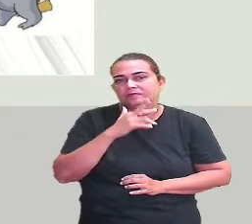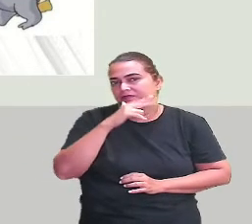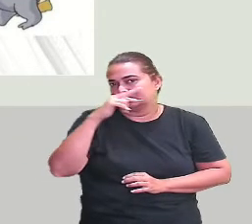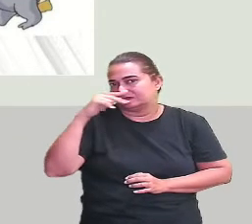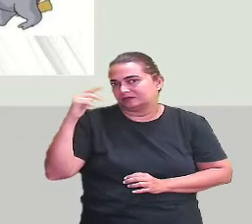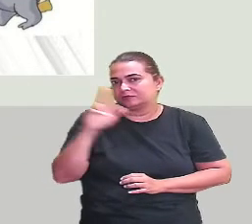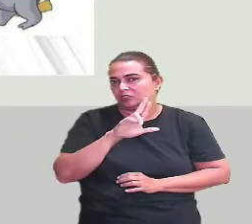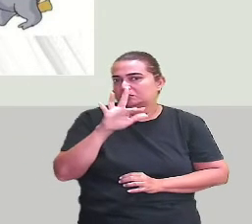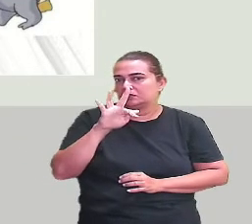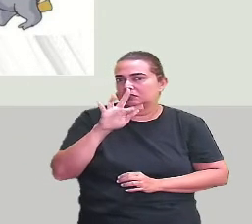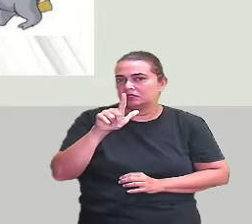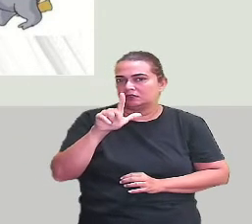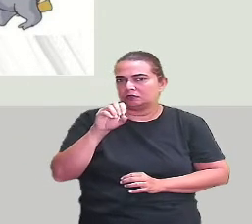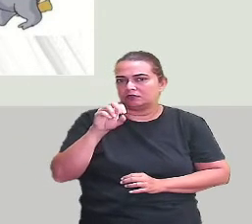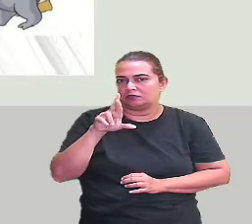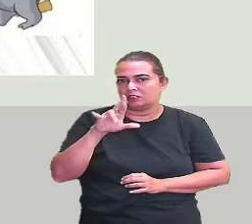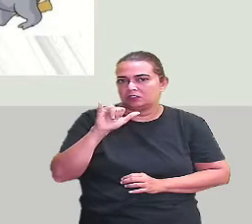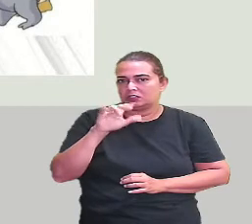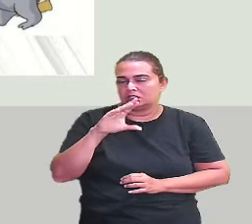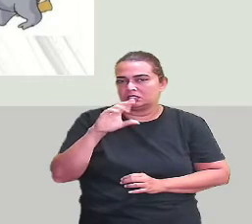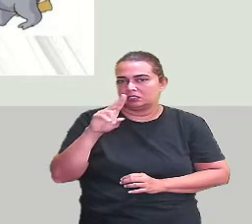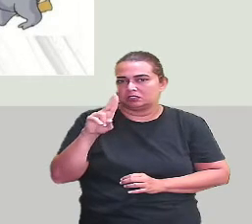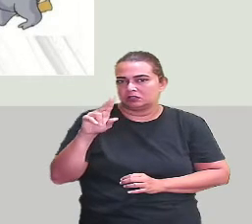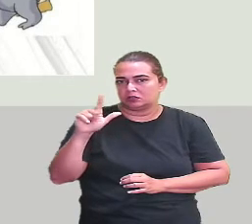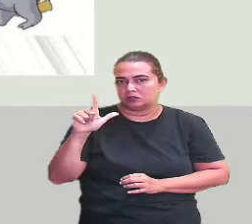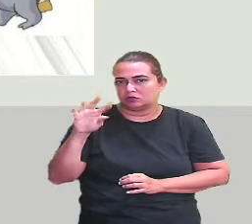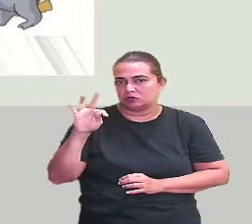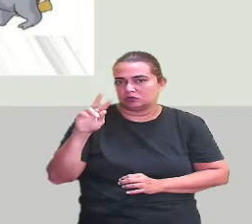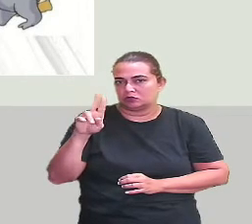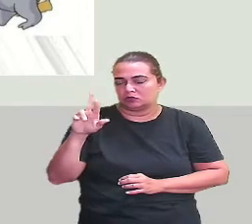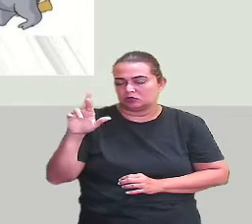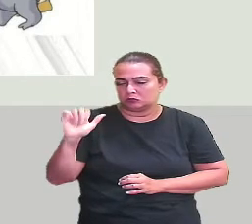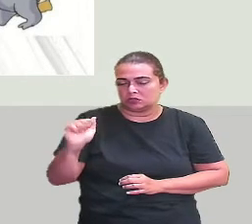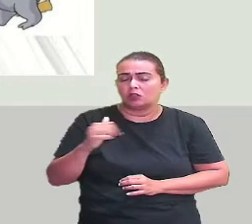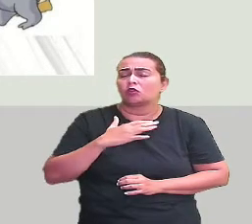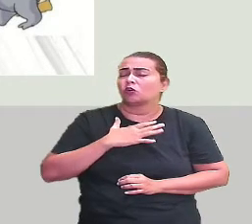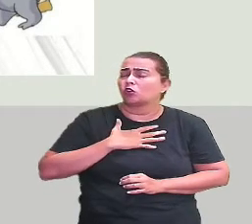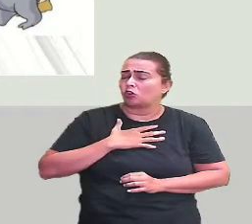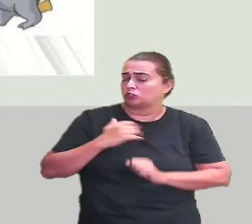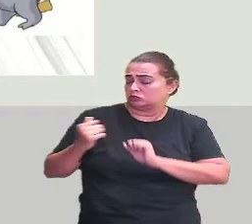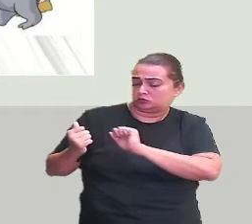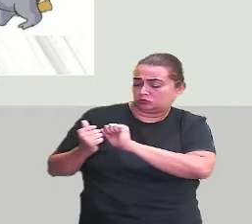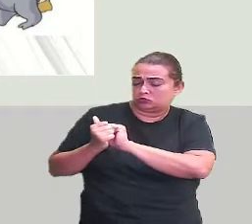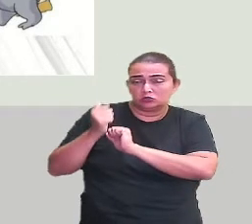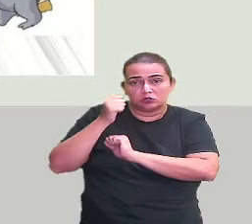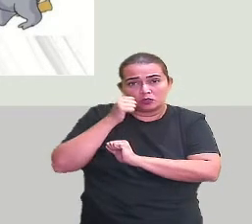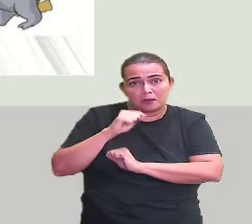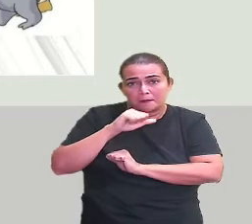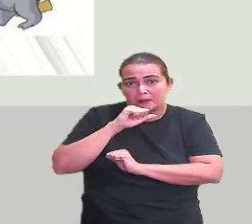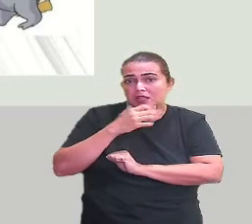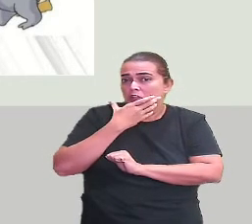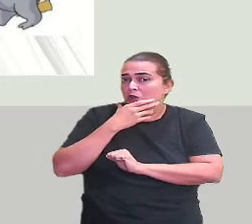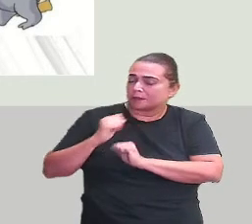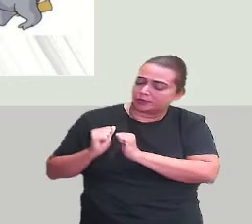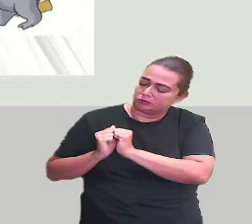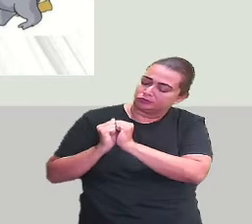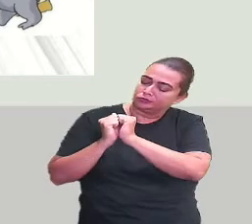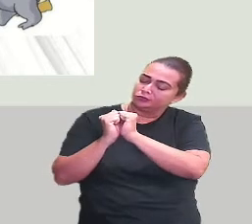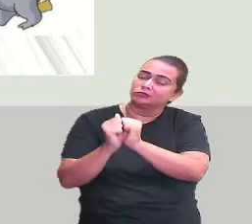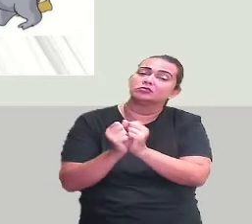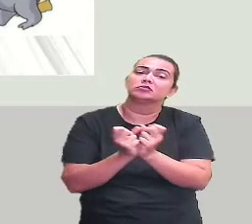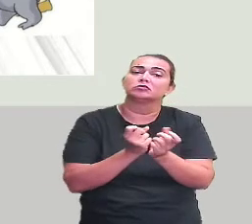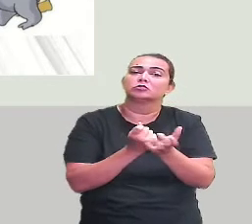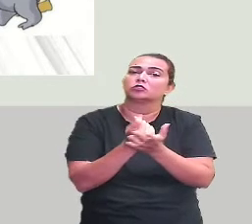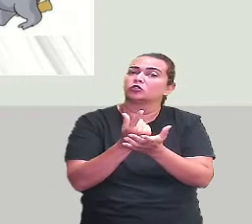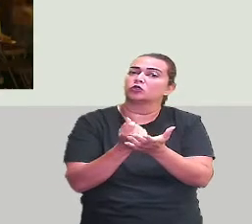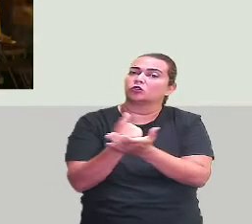floricultura. Eu gosto muito de ir com minha mãe e meu pai fazer compras. Quem é que não gosta, né, de fazer